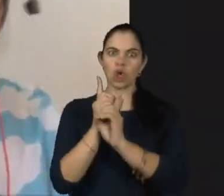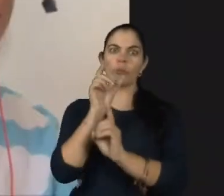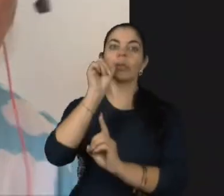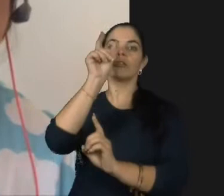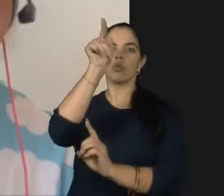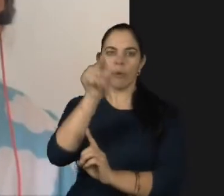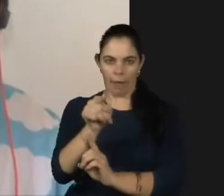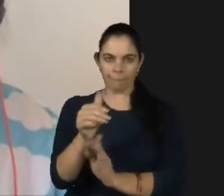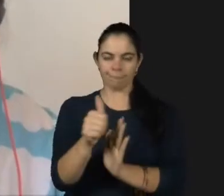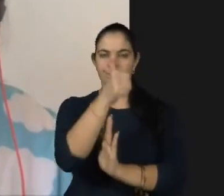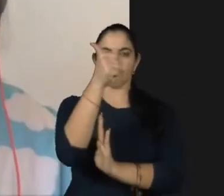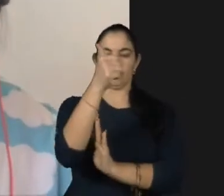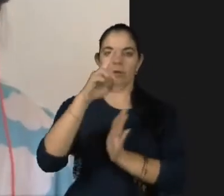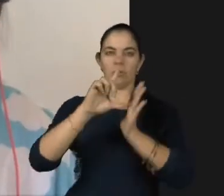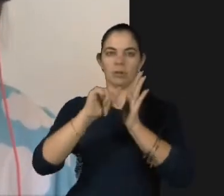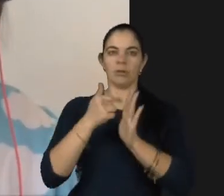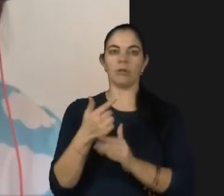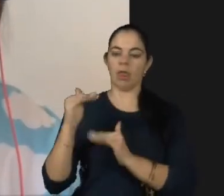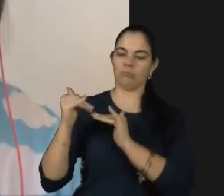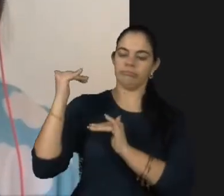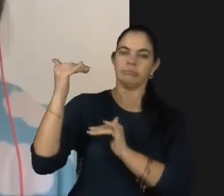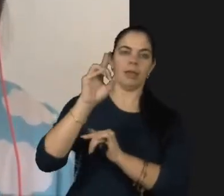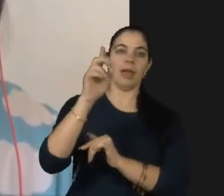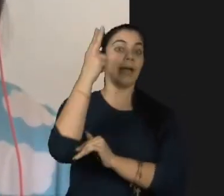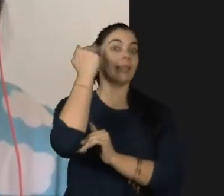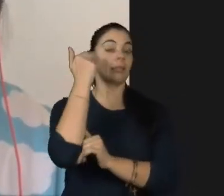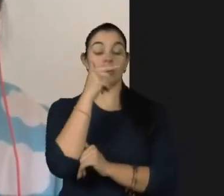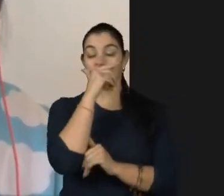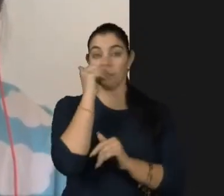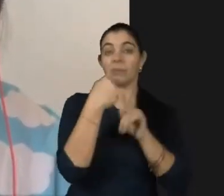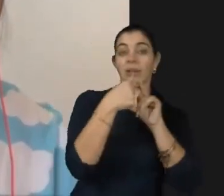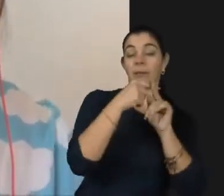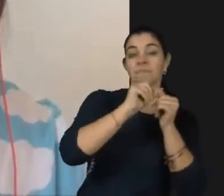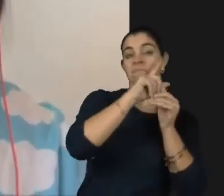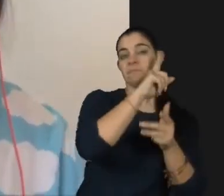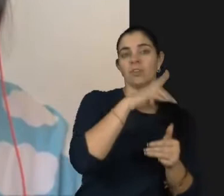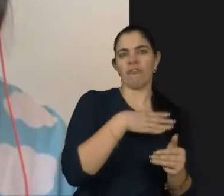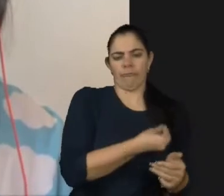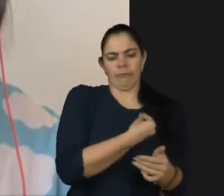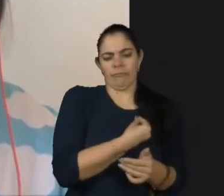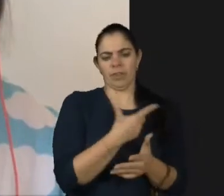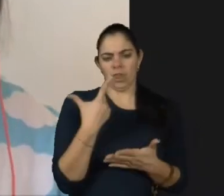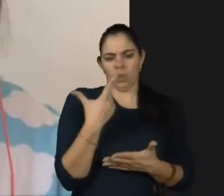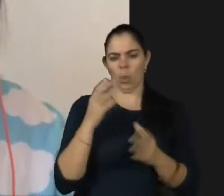se torna uma obrigatoriedade. Ela se torna algo natural. Porque deve ser muito frustrante você viver num corpo em que você só